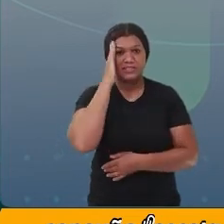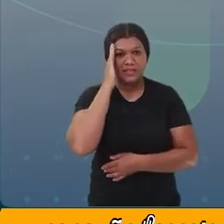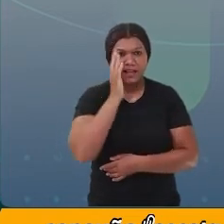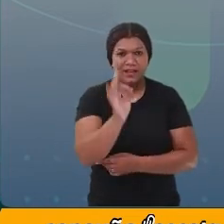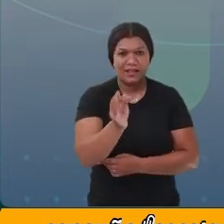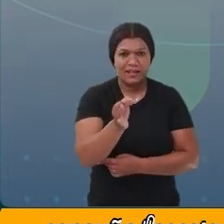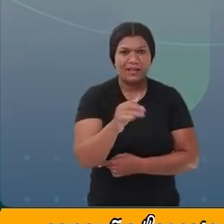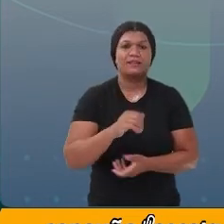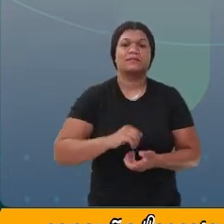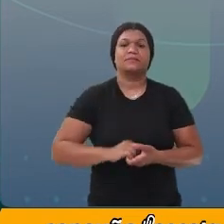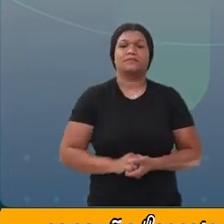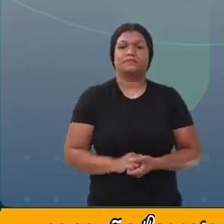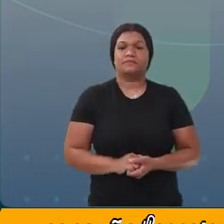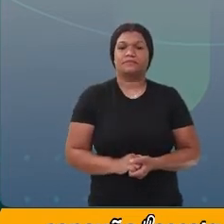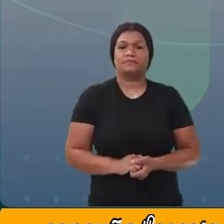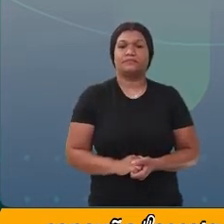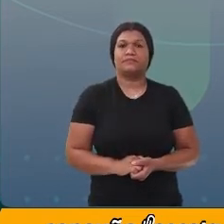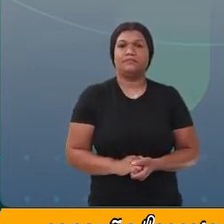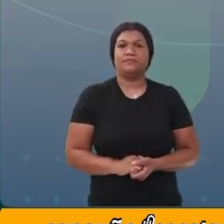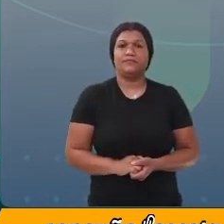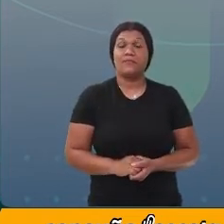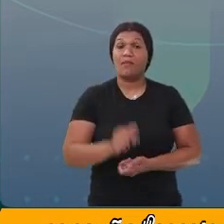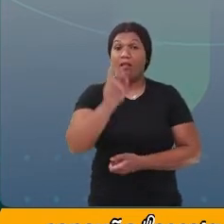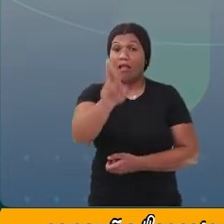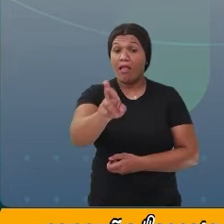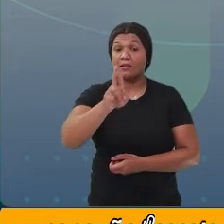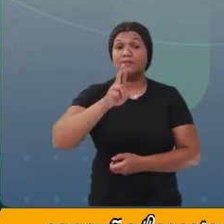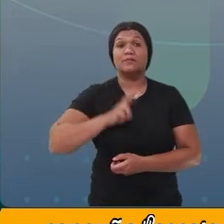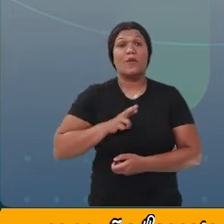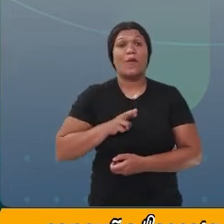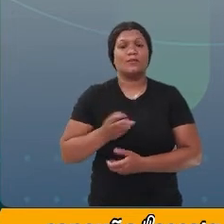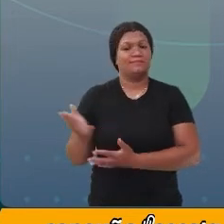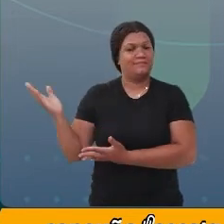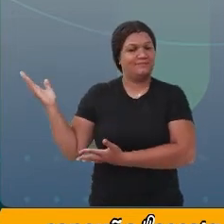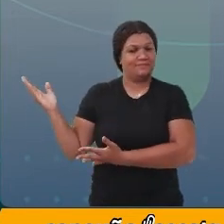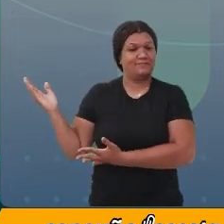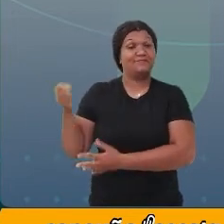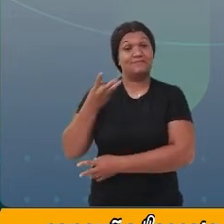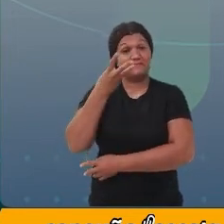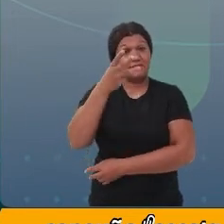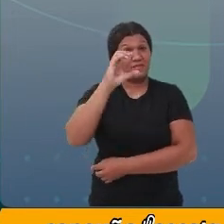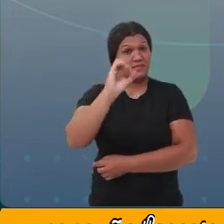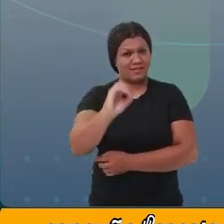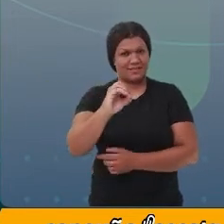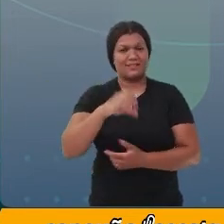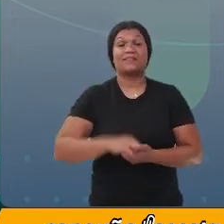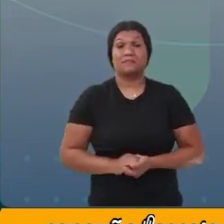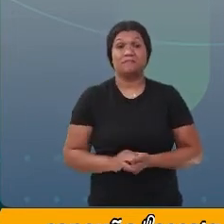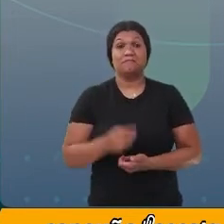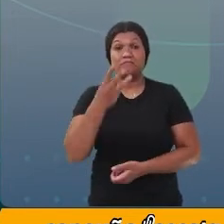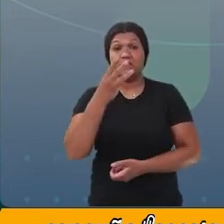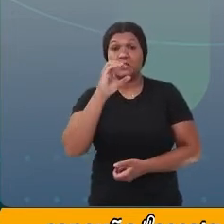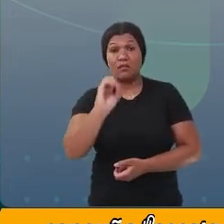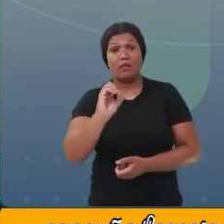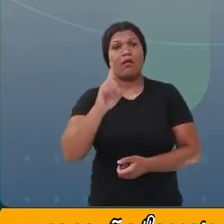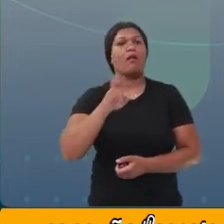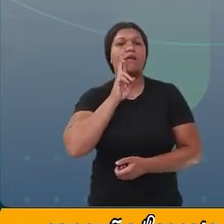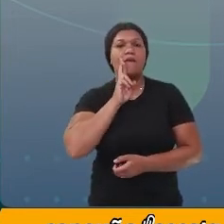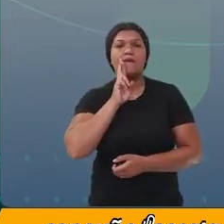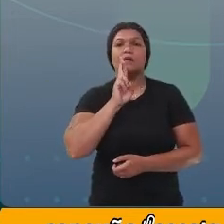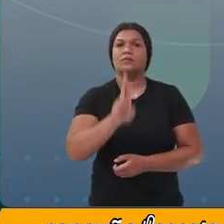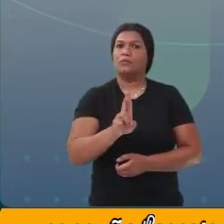sabe? O resultado é 30. 30 é a